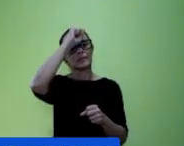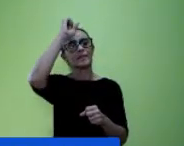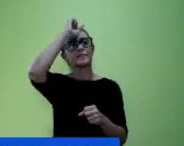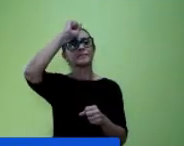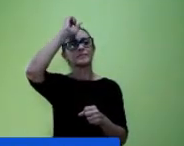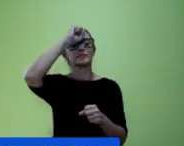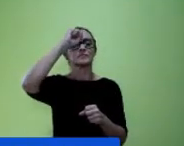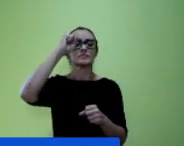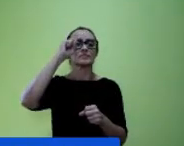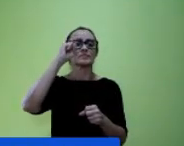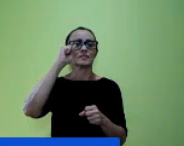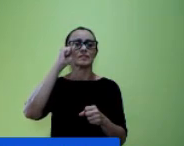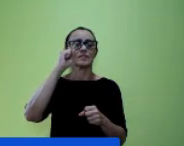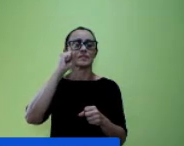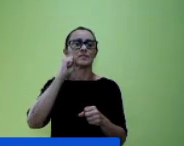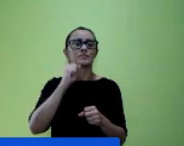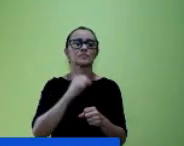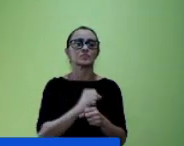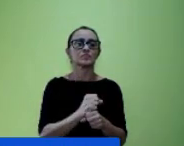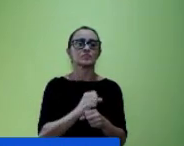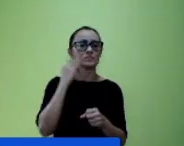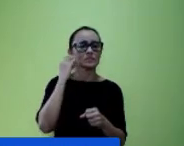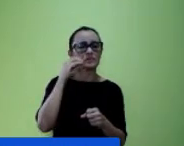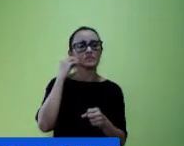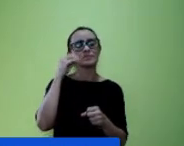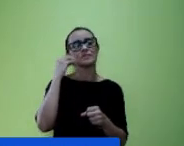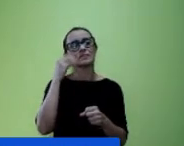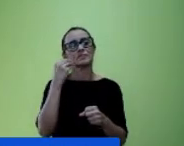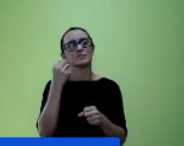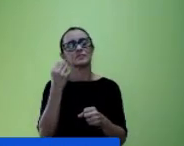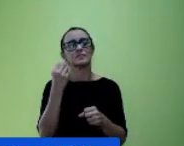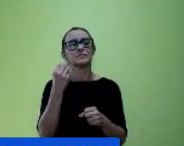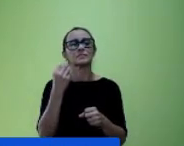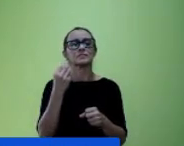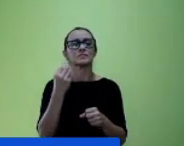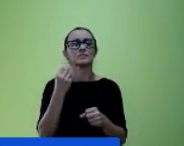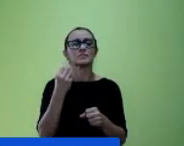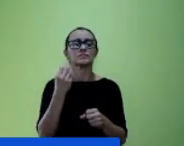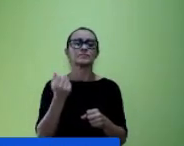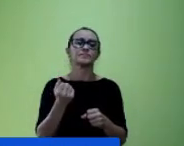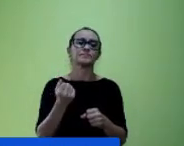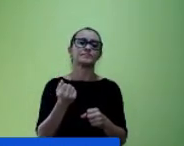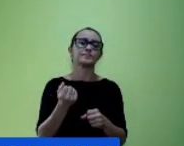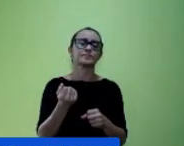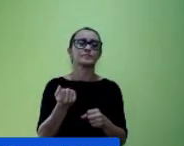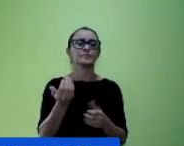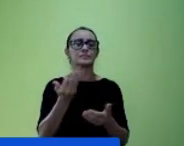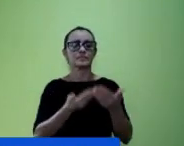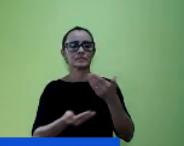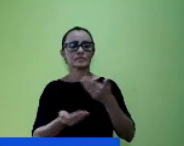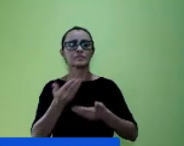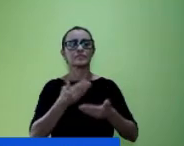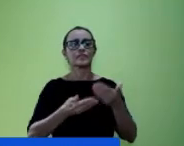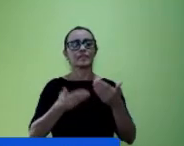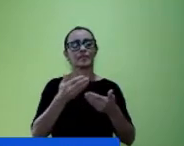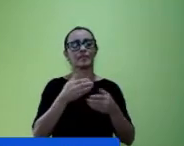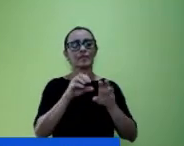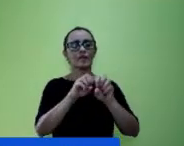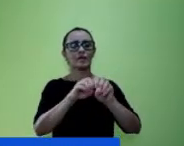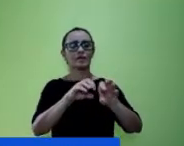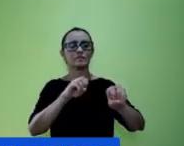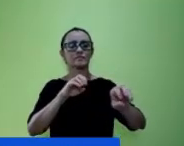empírica né acerca das relações de ensino de ensino remoto